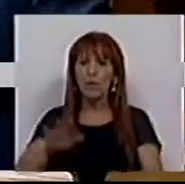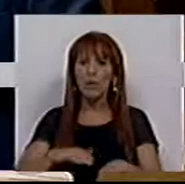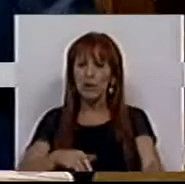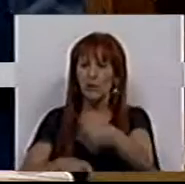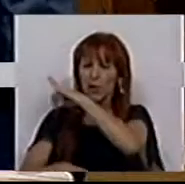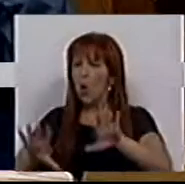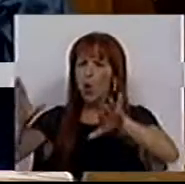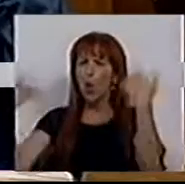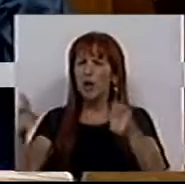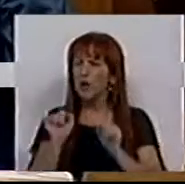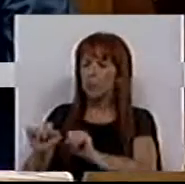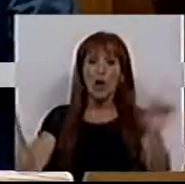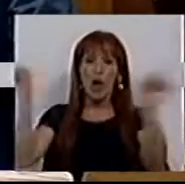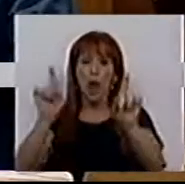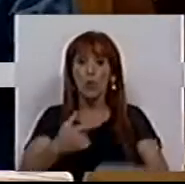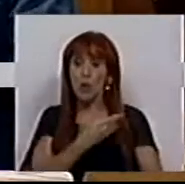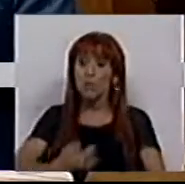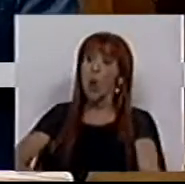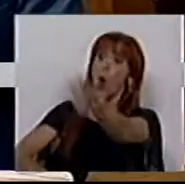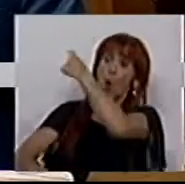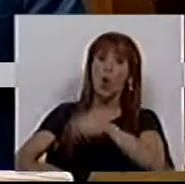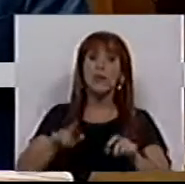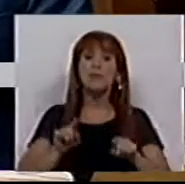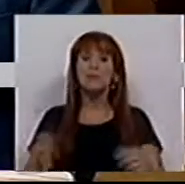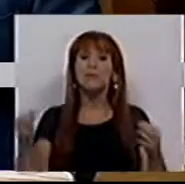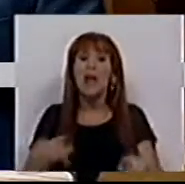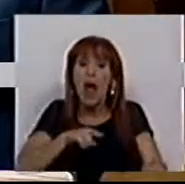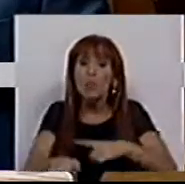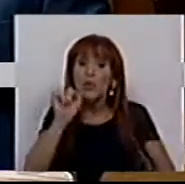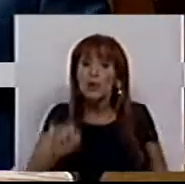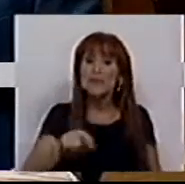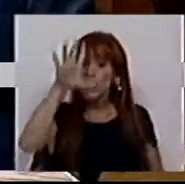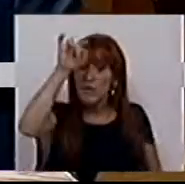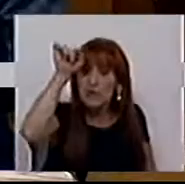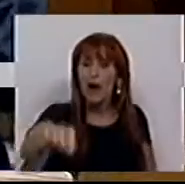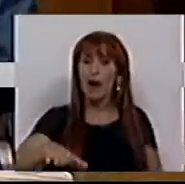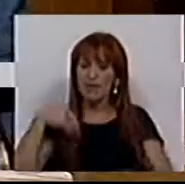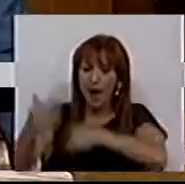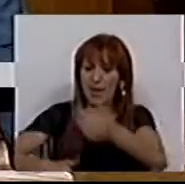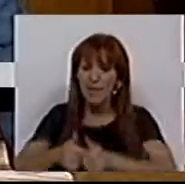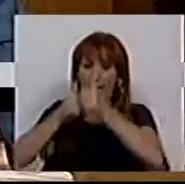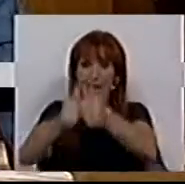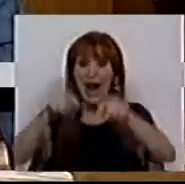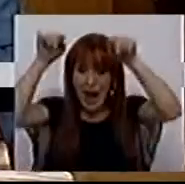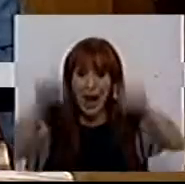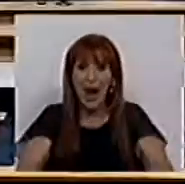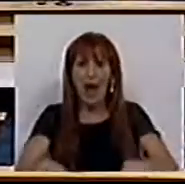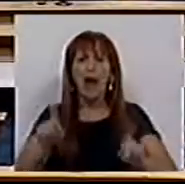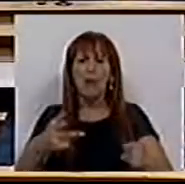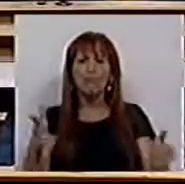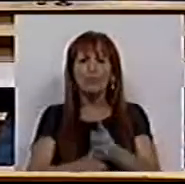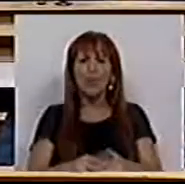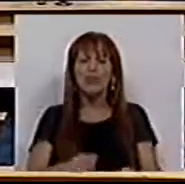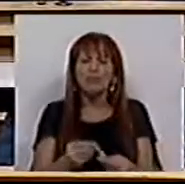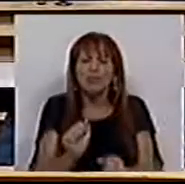fazer a qualquer das oposições. O regresso ao passado é de facto a política que este Governo tem levado por diante. Essa é que é a